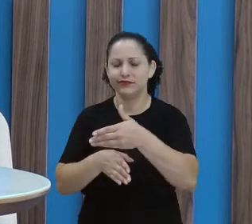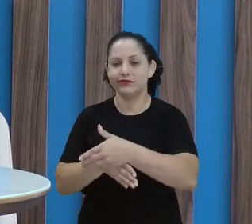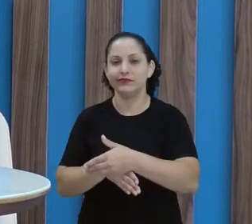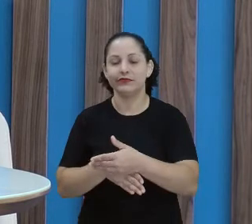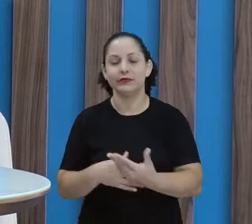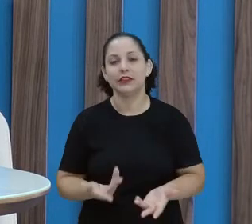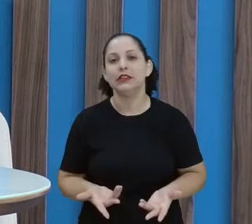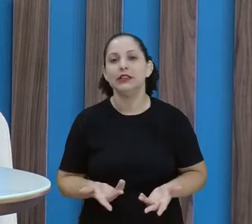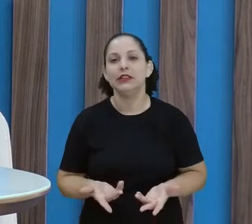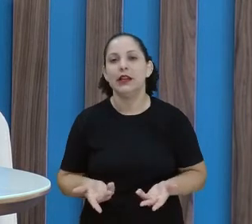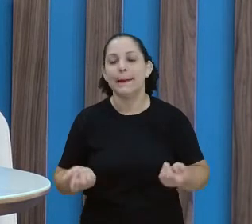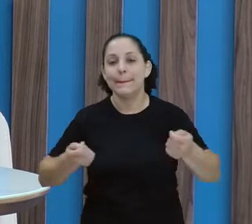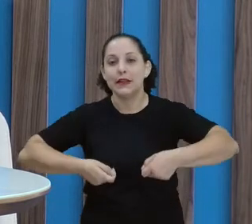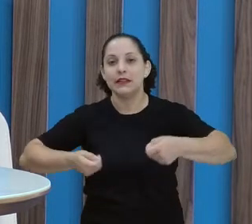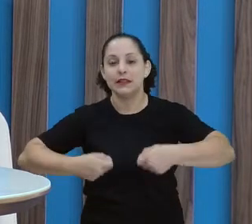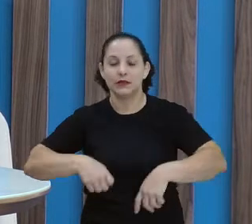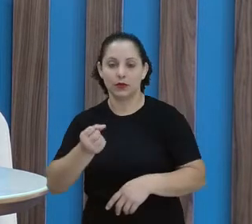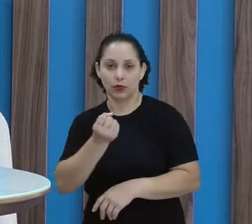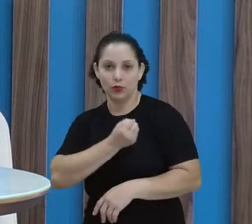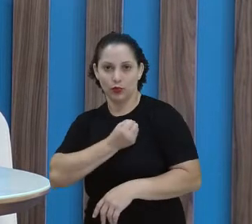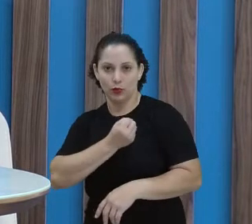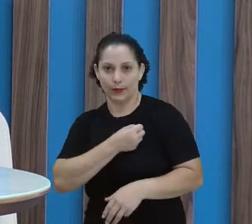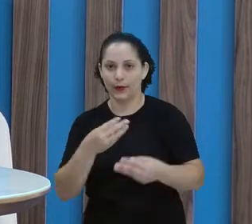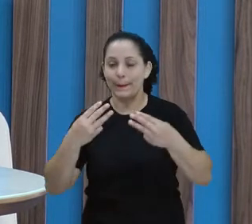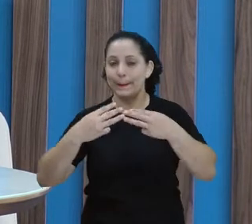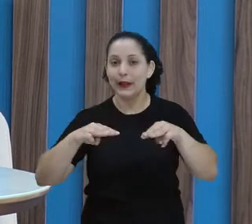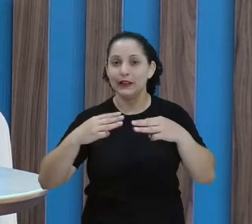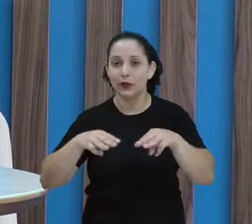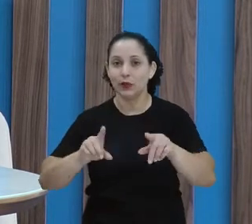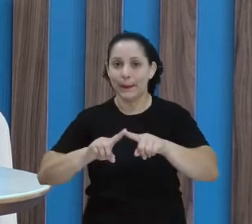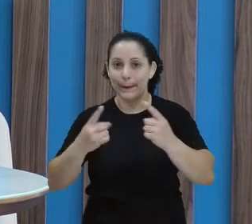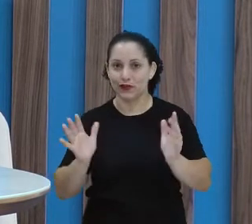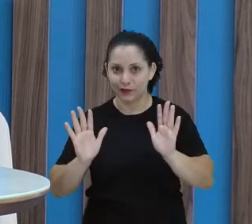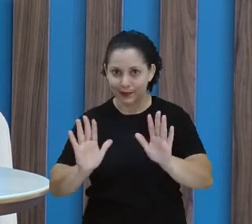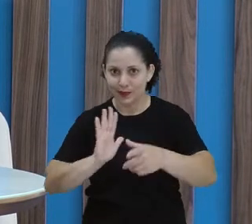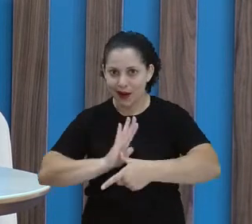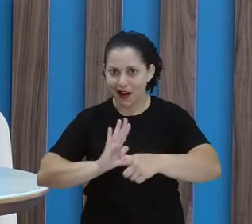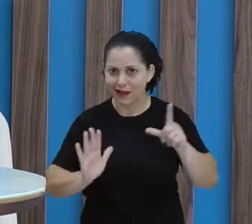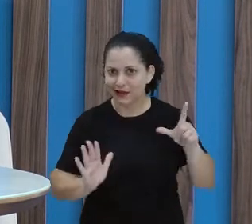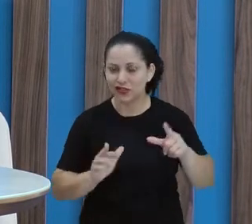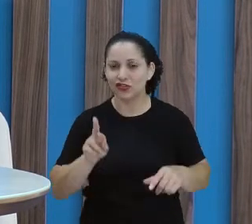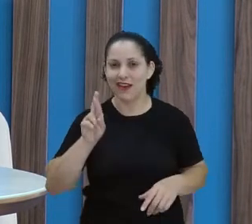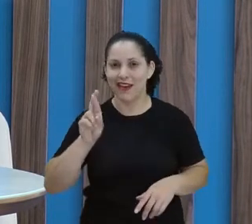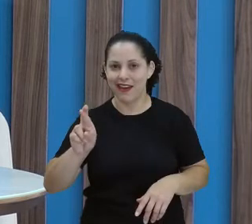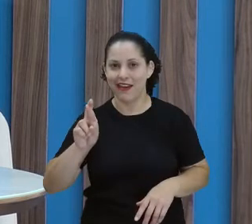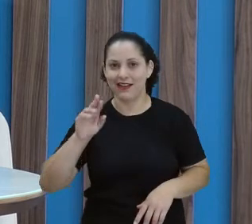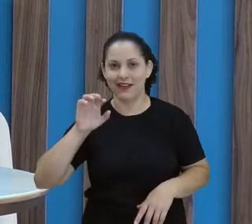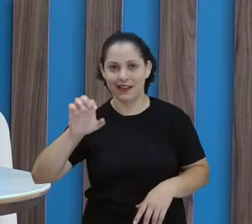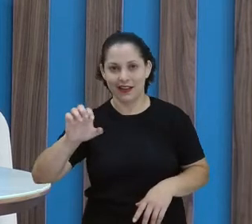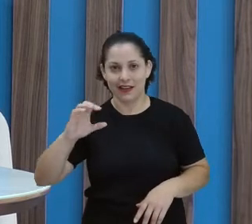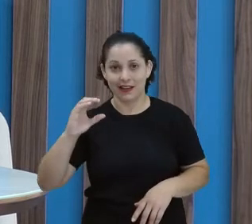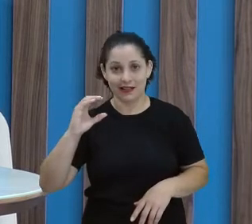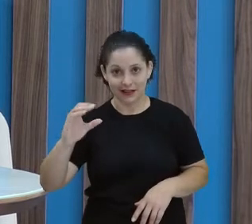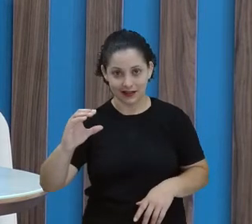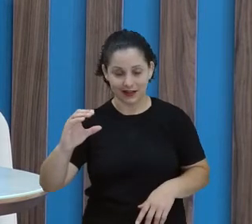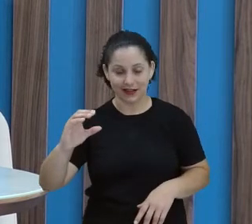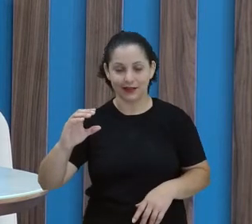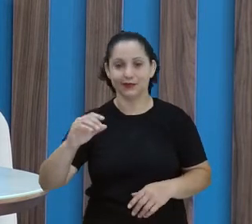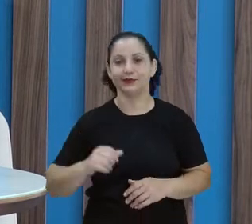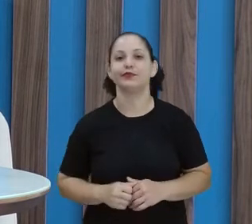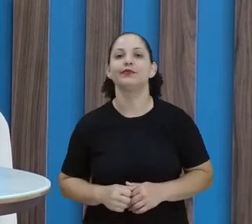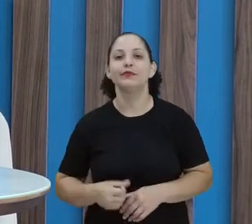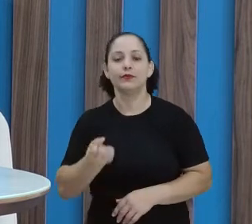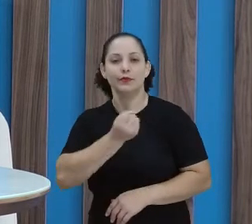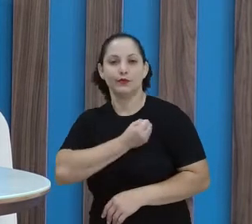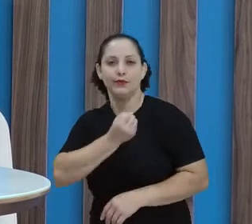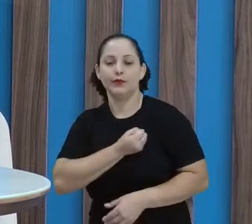Livro, você vai precisar colocar a sua matrícula. Mas antes da matrícula, você escreve REC, REC e o